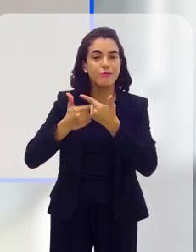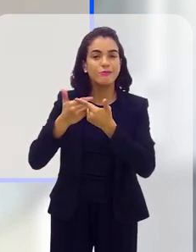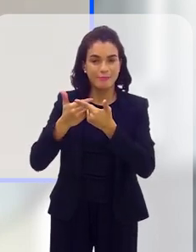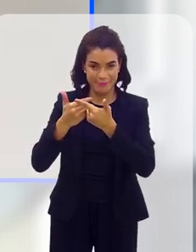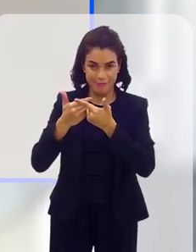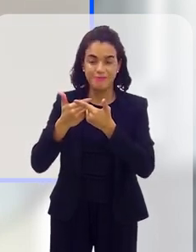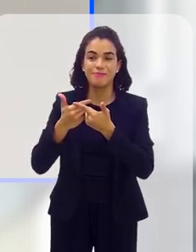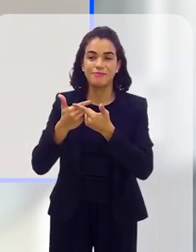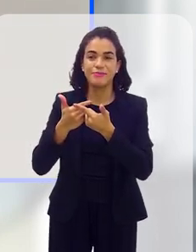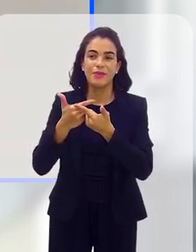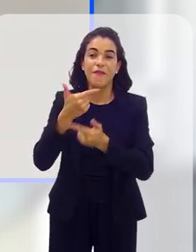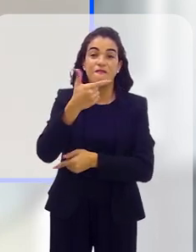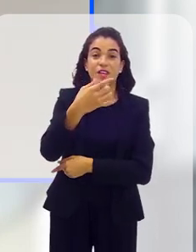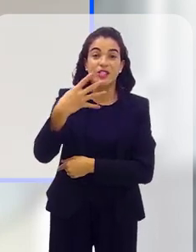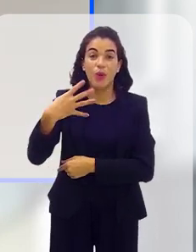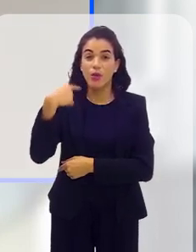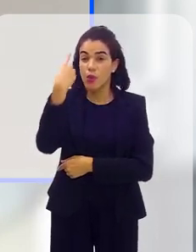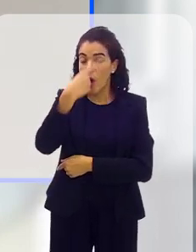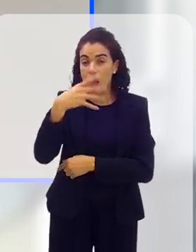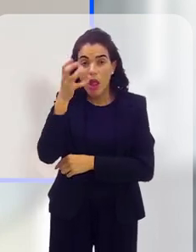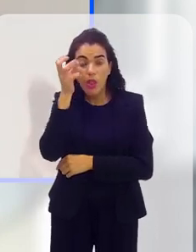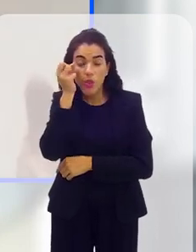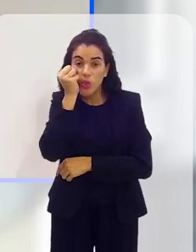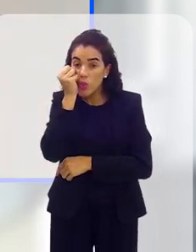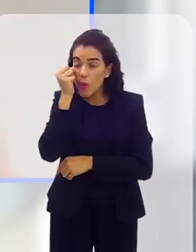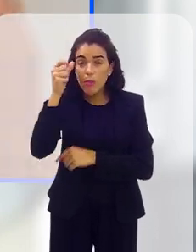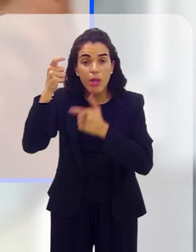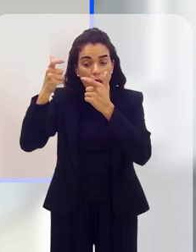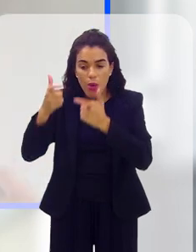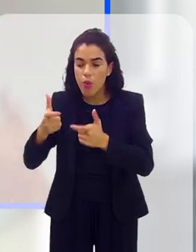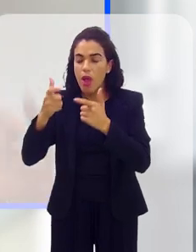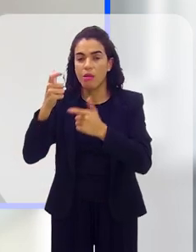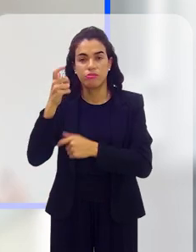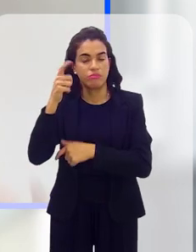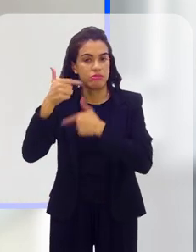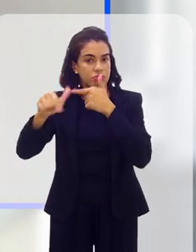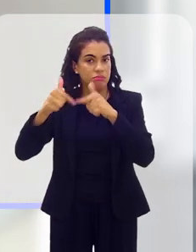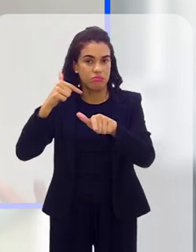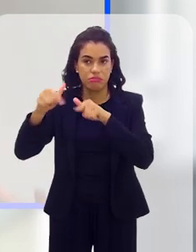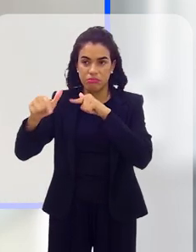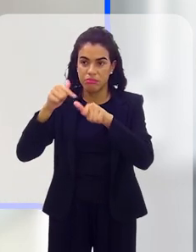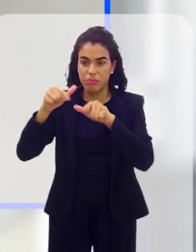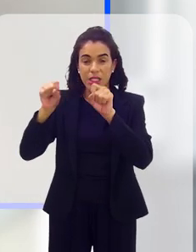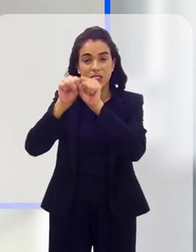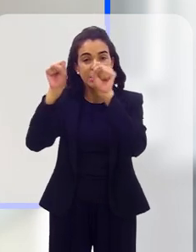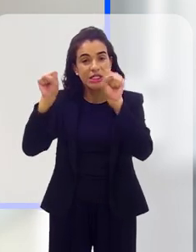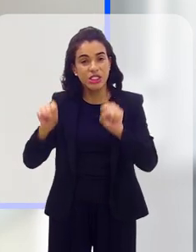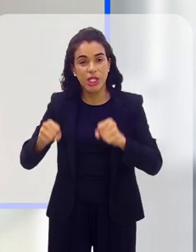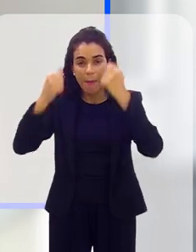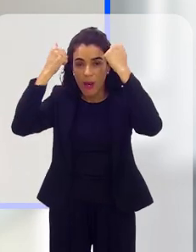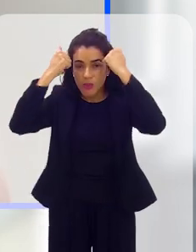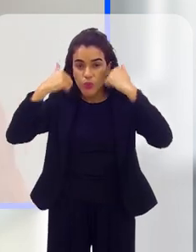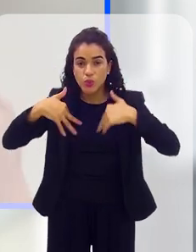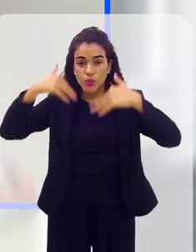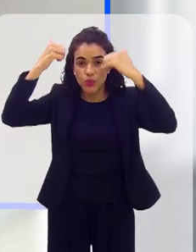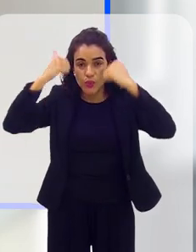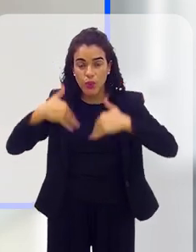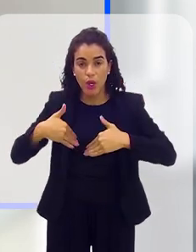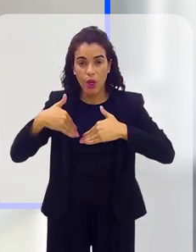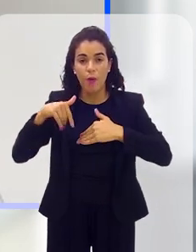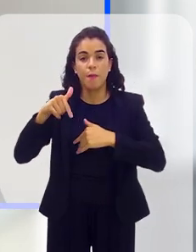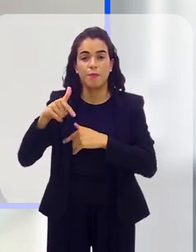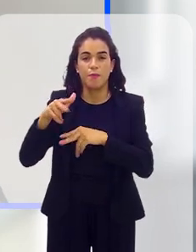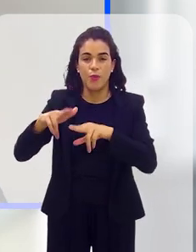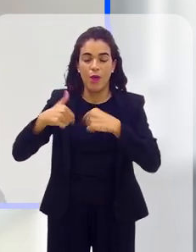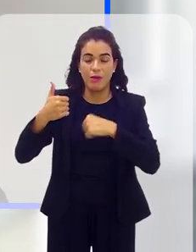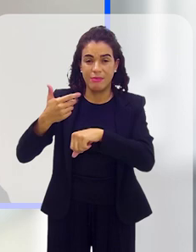colocava sua força produtiva durante 24 horas, dormia literalmente no trabalho, o chamado sistema do